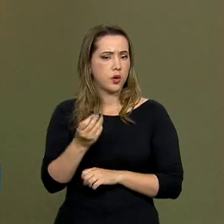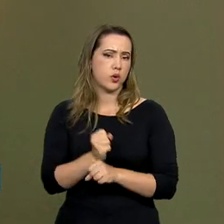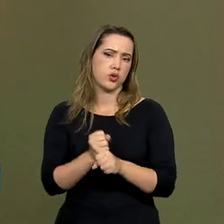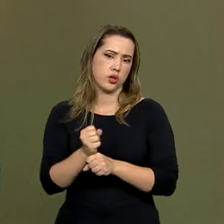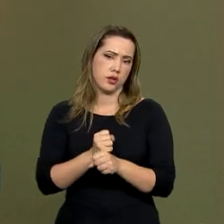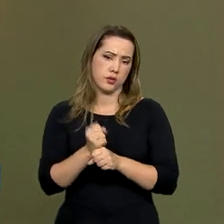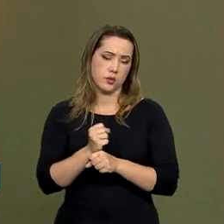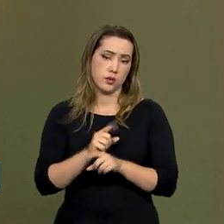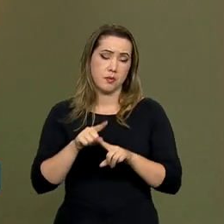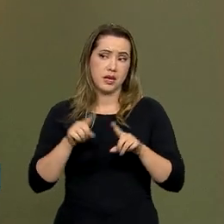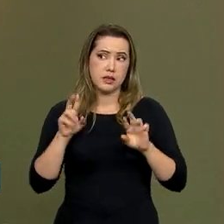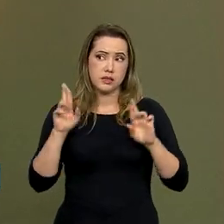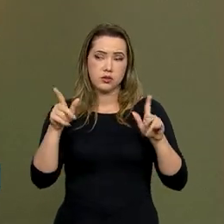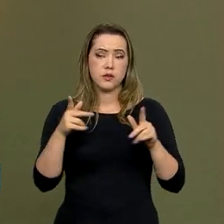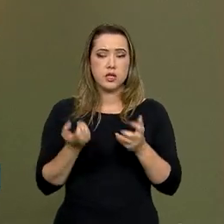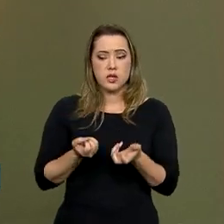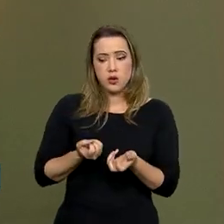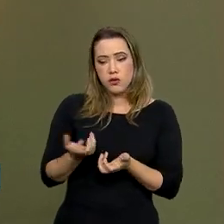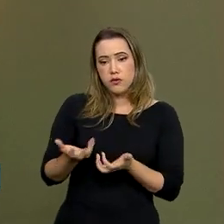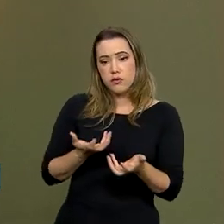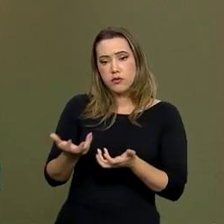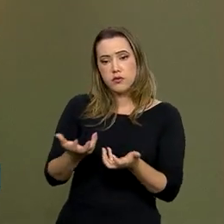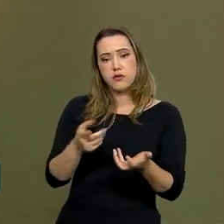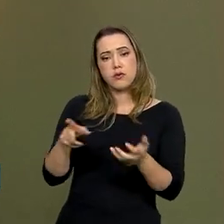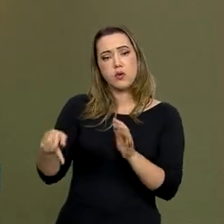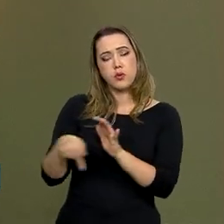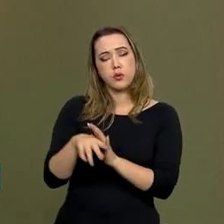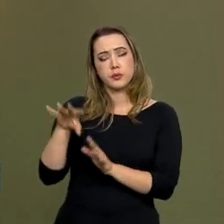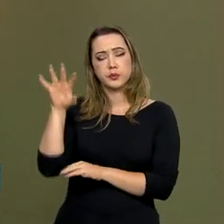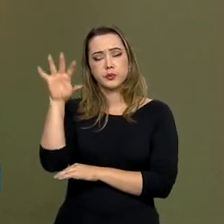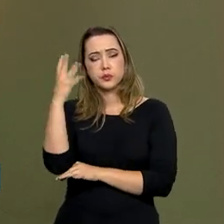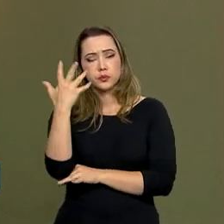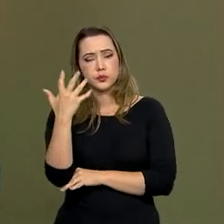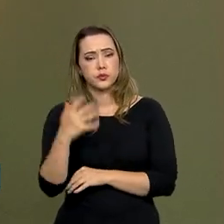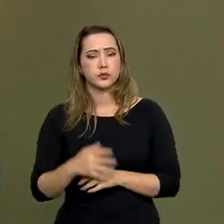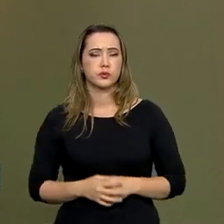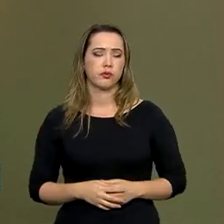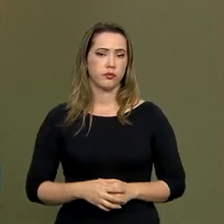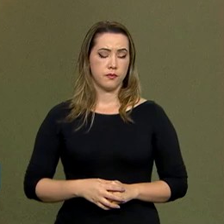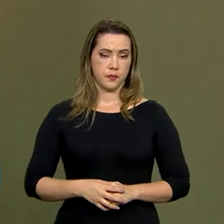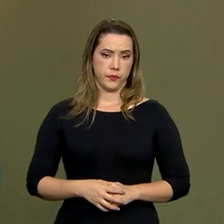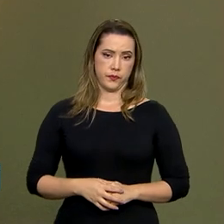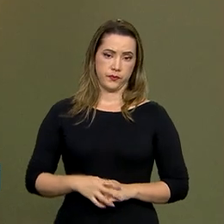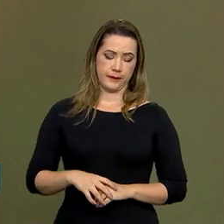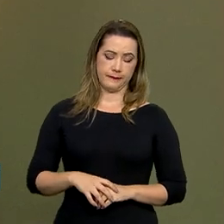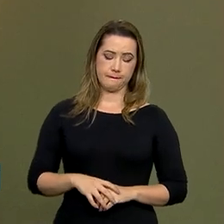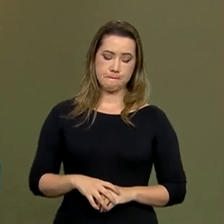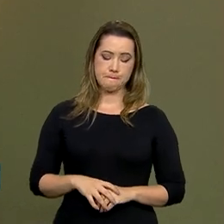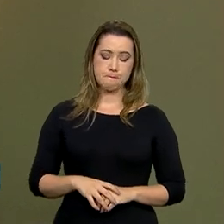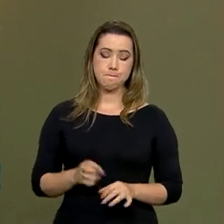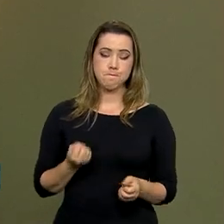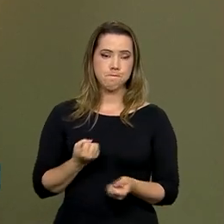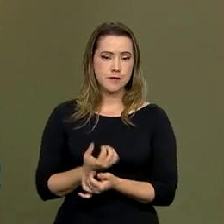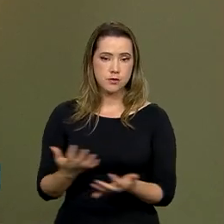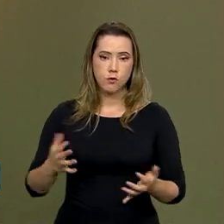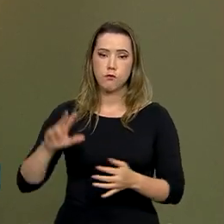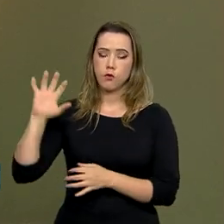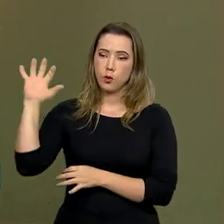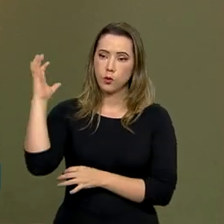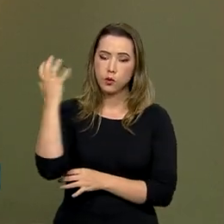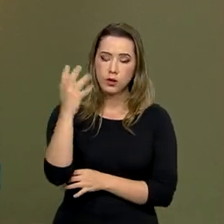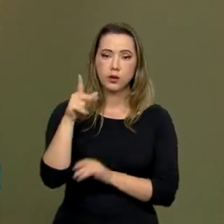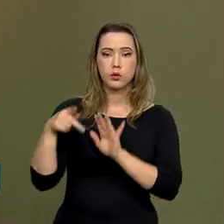A diferença é que o fogo natural, ele acontece geralmente em razão de um raio, alguma coisa desse gênero. Então, acontece no período